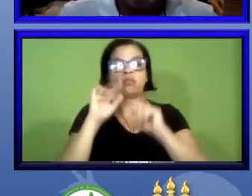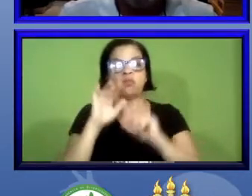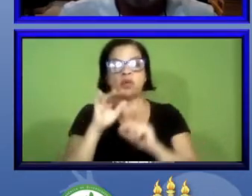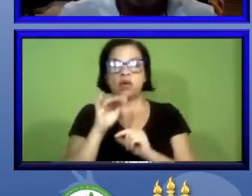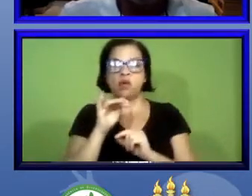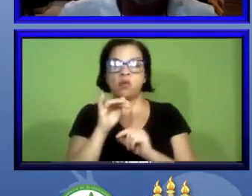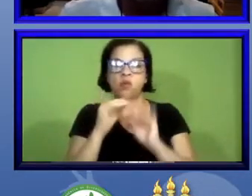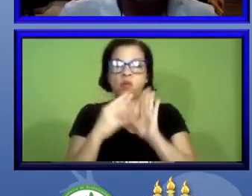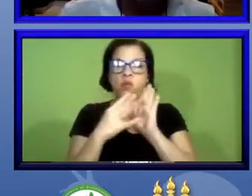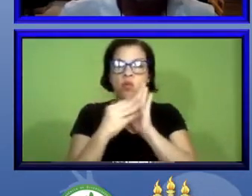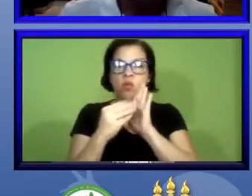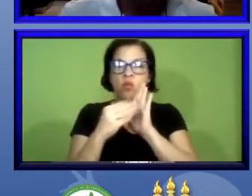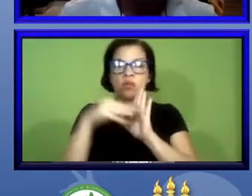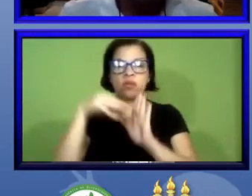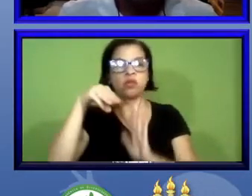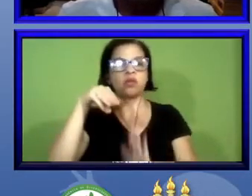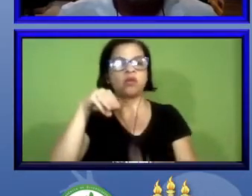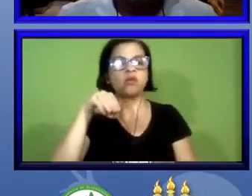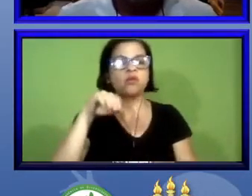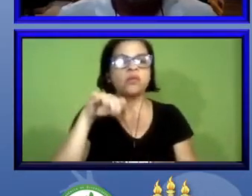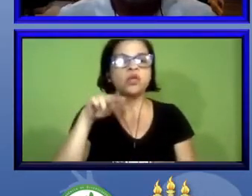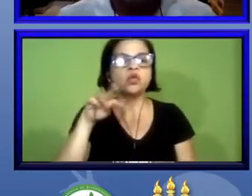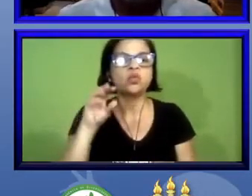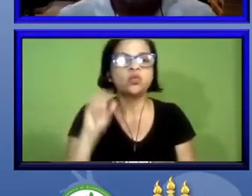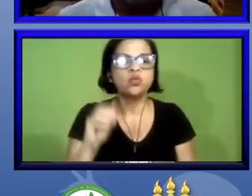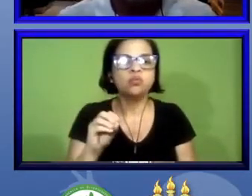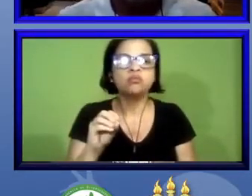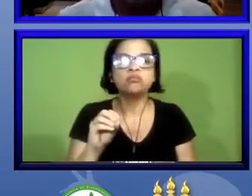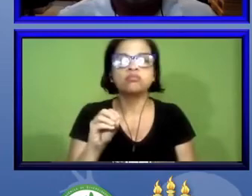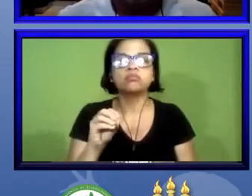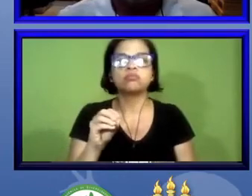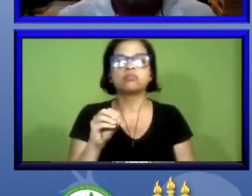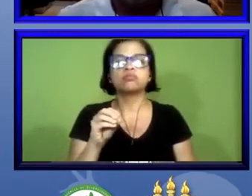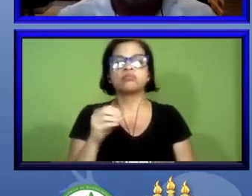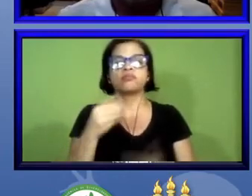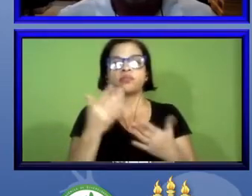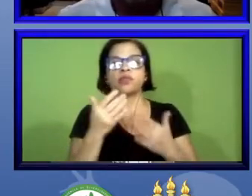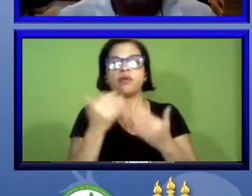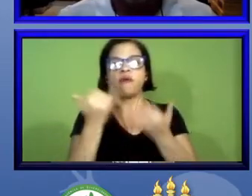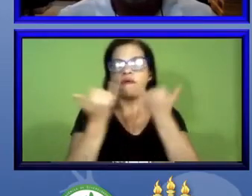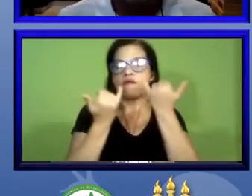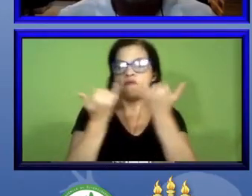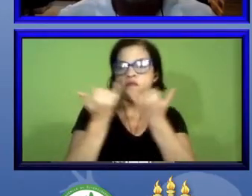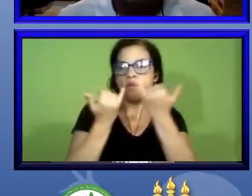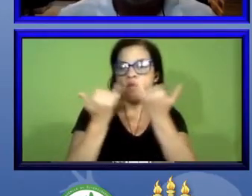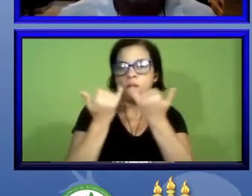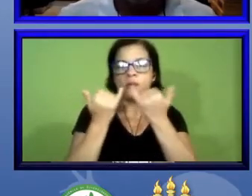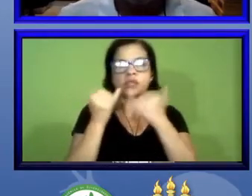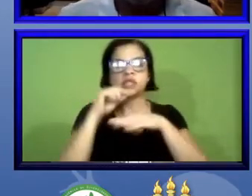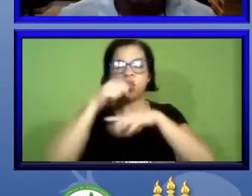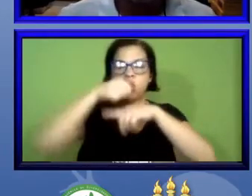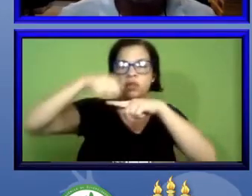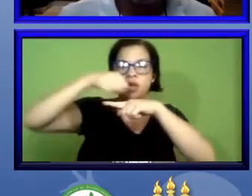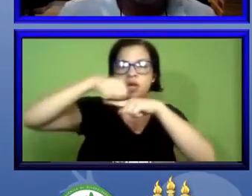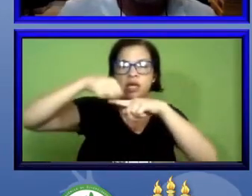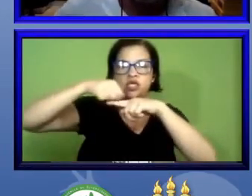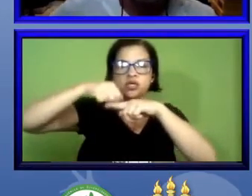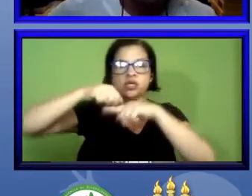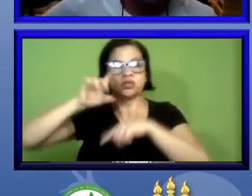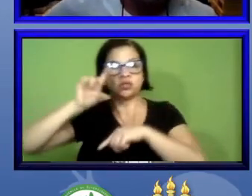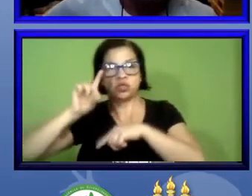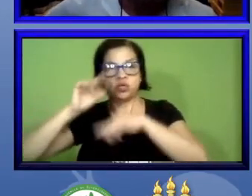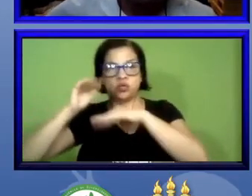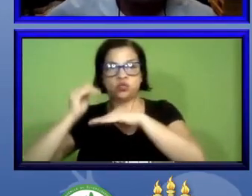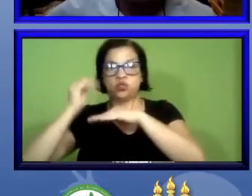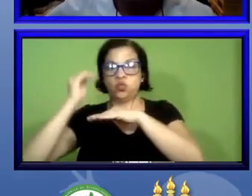diminuto tá e as informações das etiquetas do lado direito superior